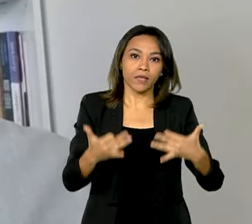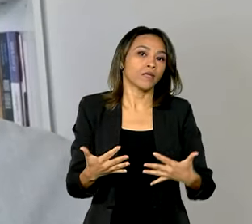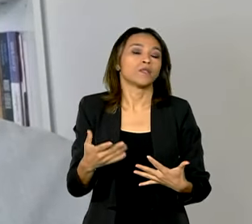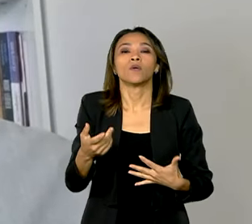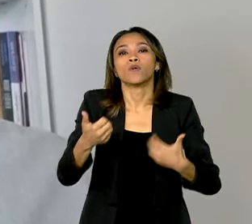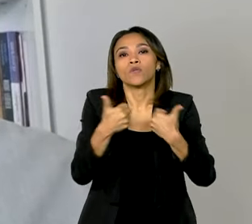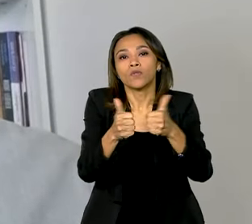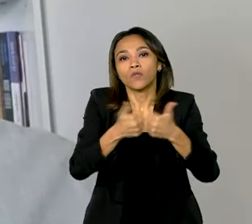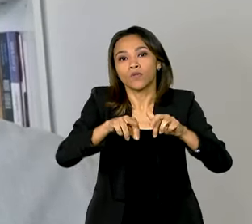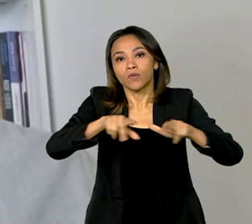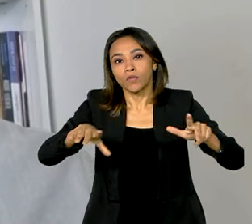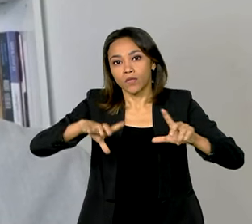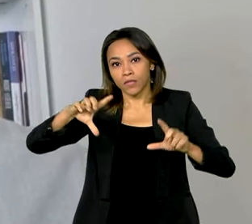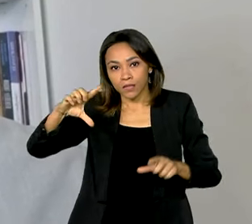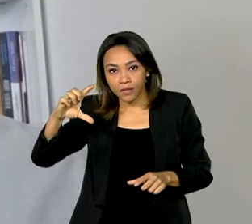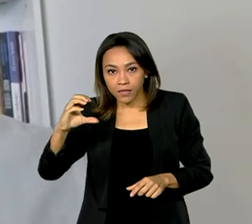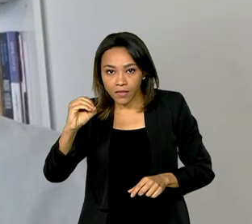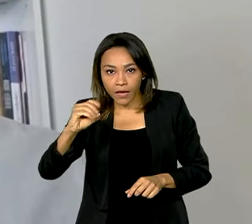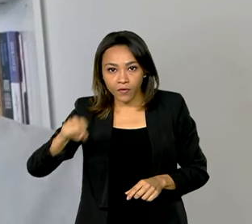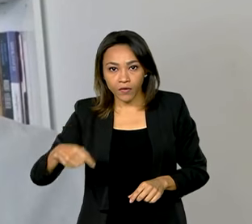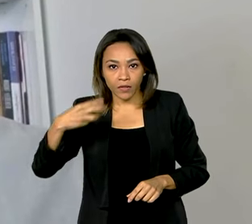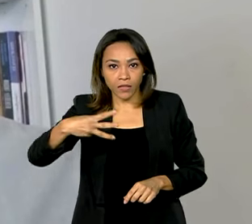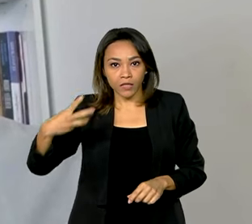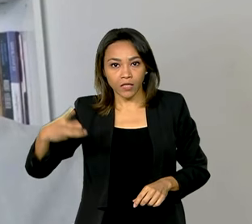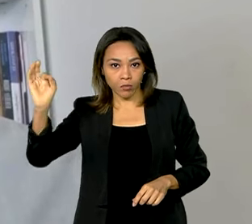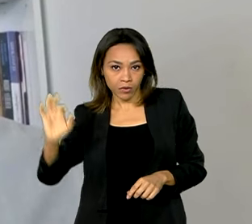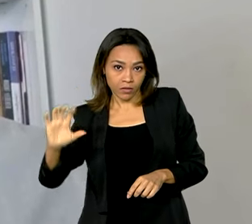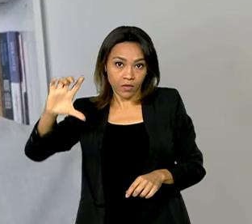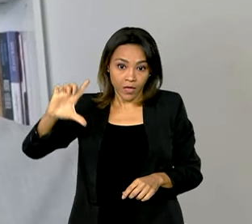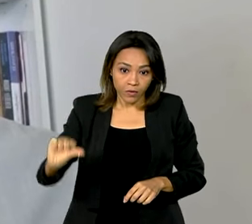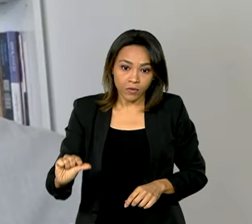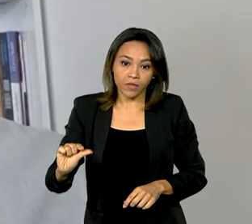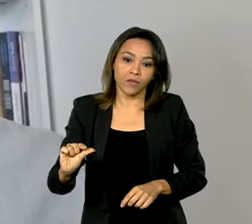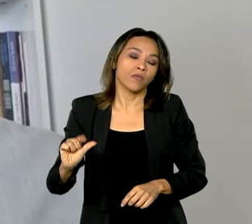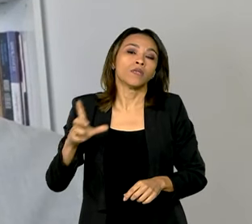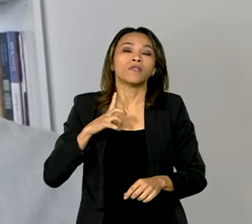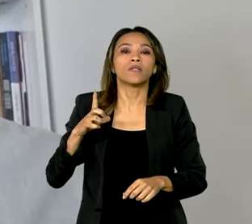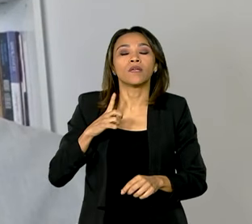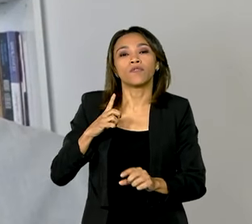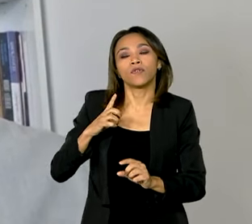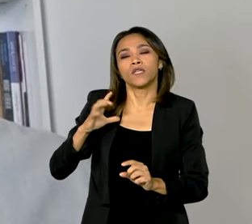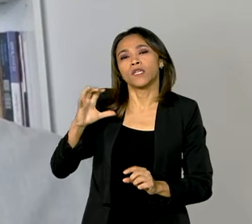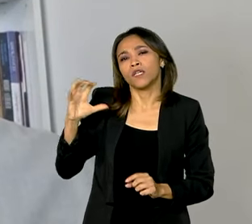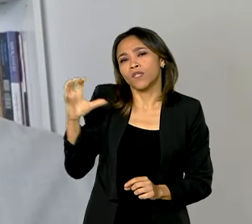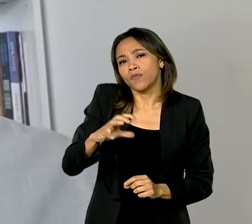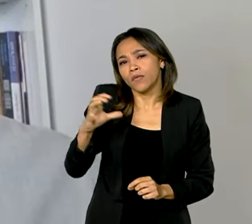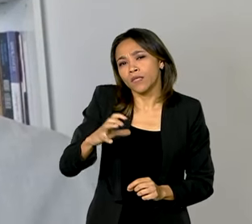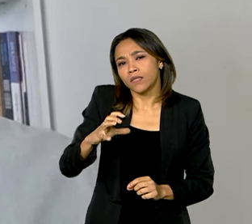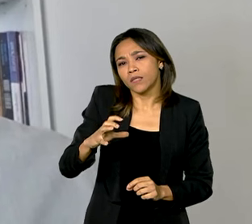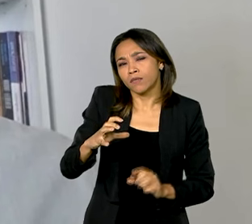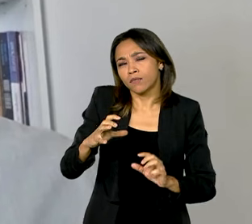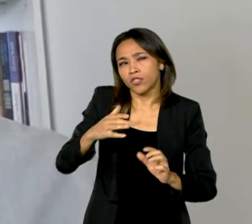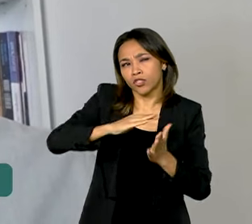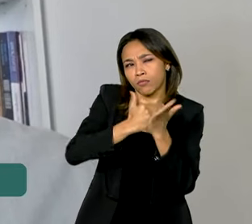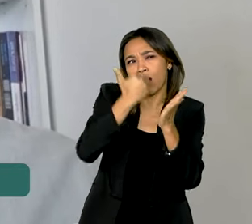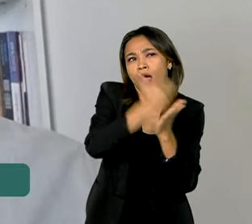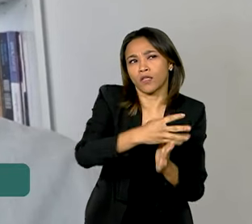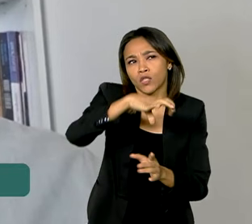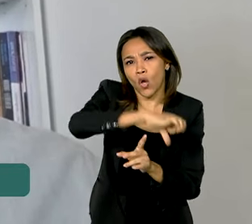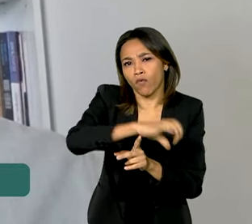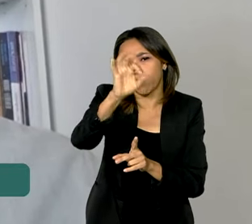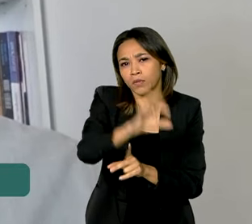queda de 0,33%, influenciado principalmente pela queda de mais de 9% das